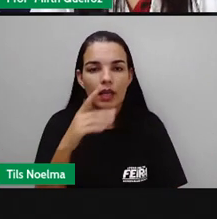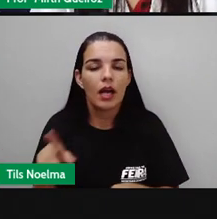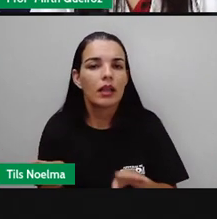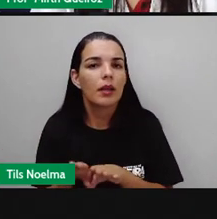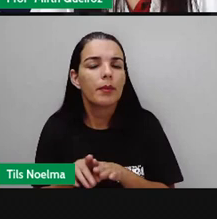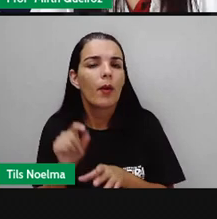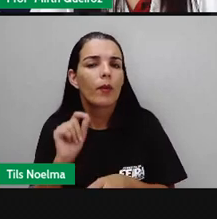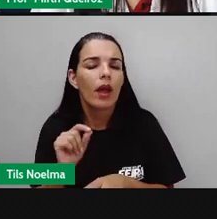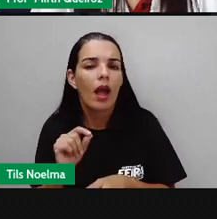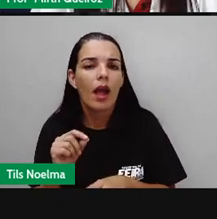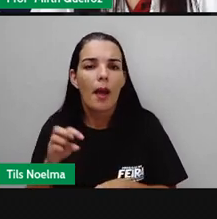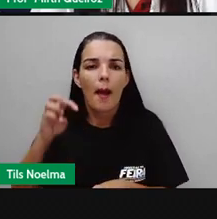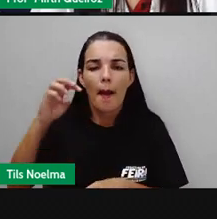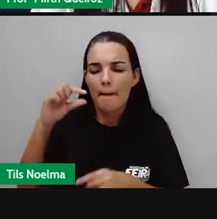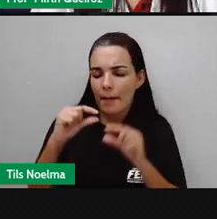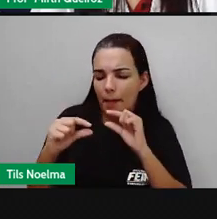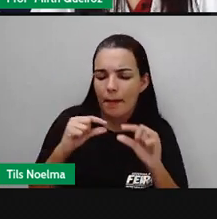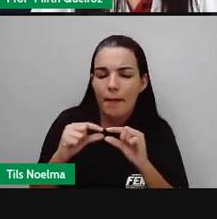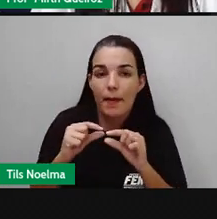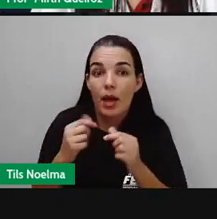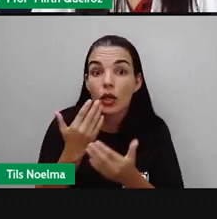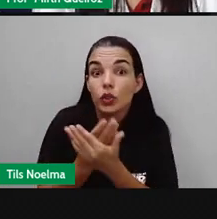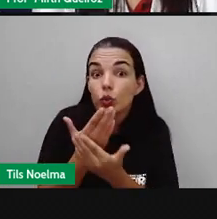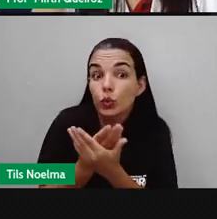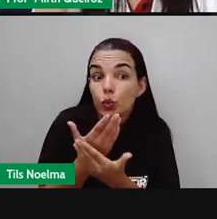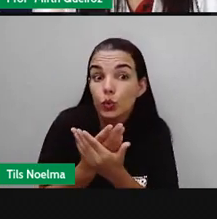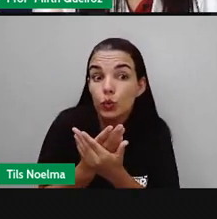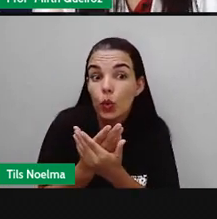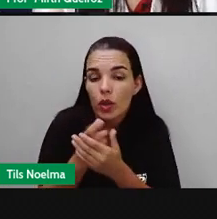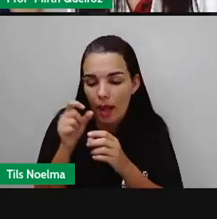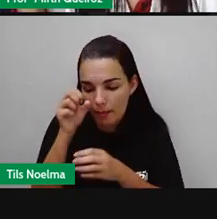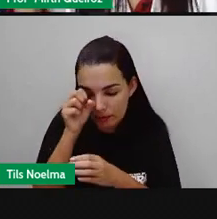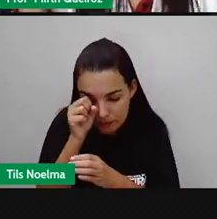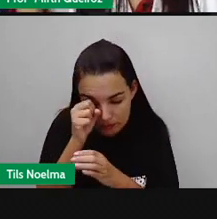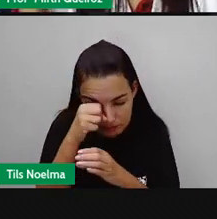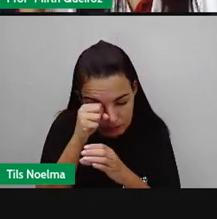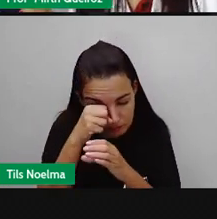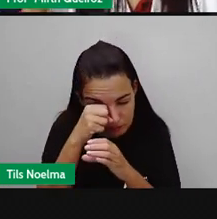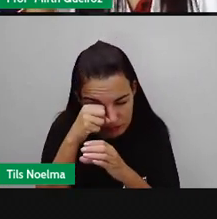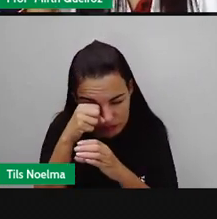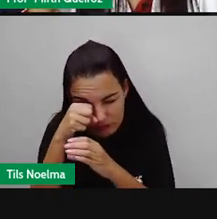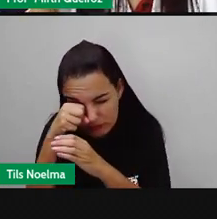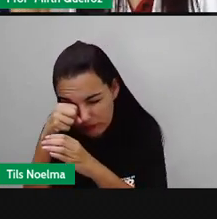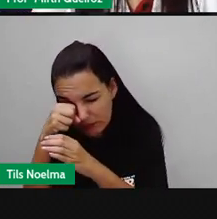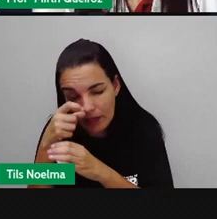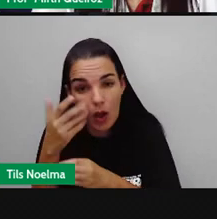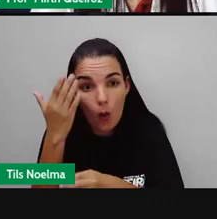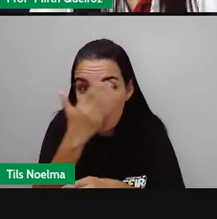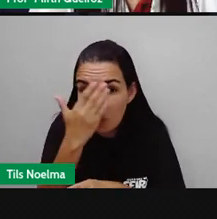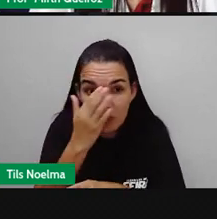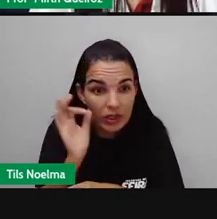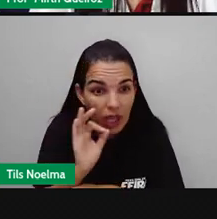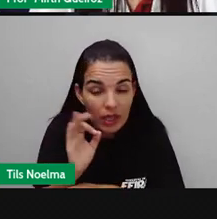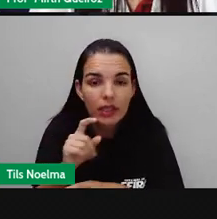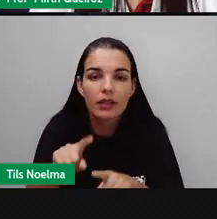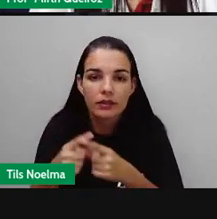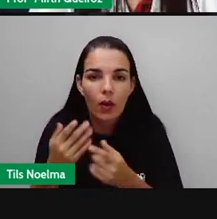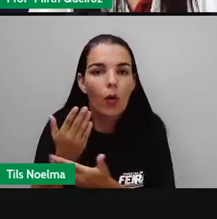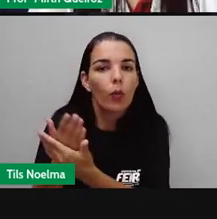microbiologia é o ramo da biologia que estuda os seres vivos microscópicos, né? Esses pequenininhos que não são vistos a olho nu.